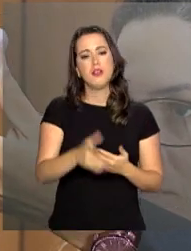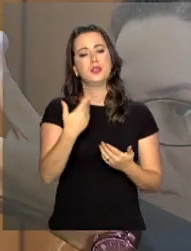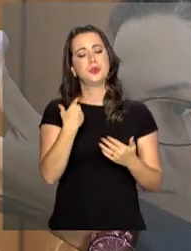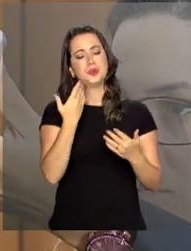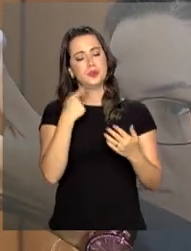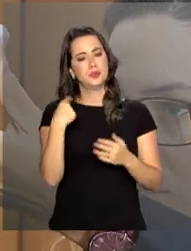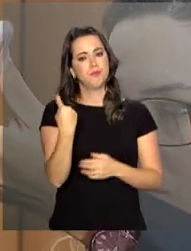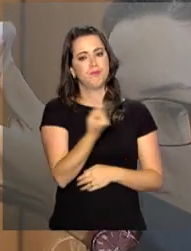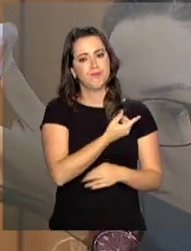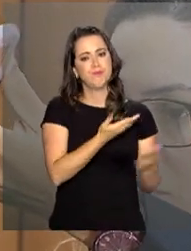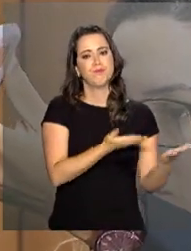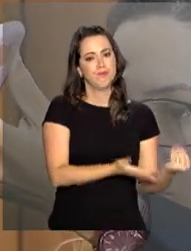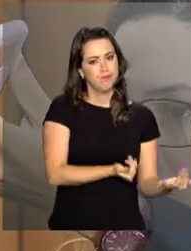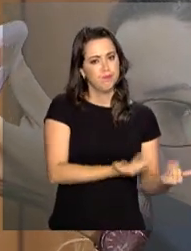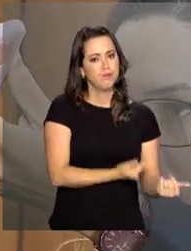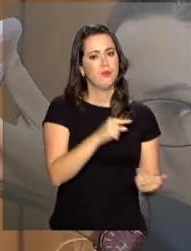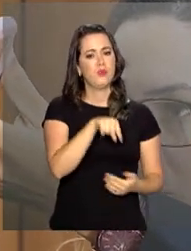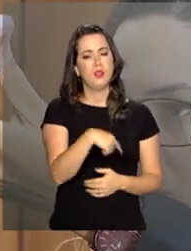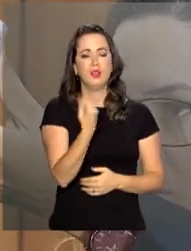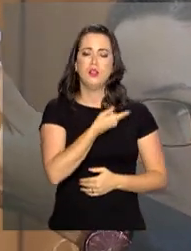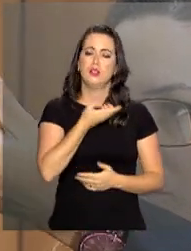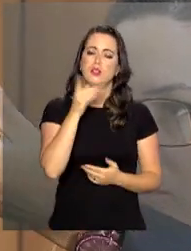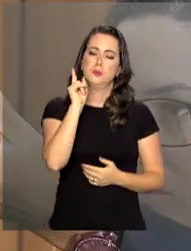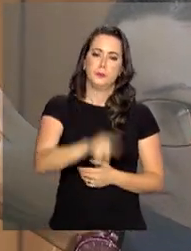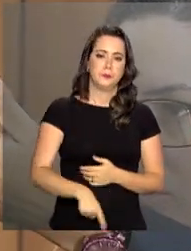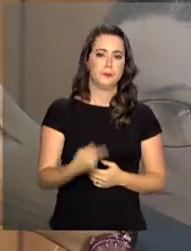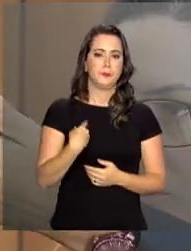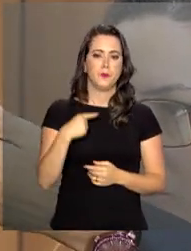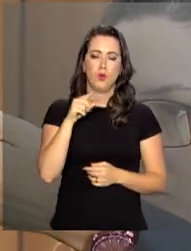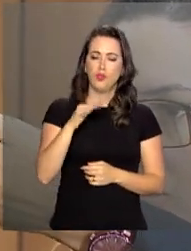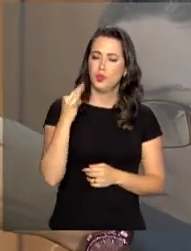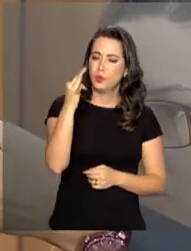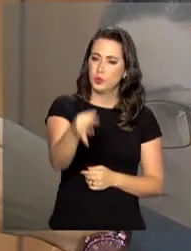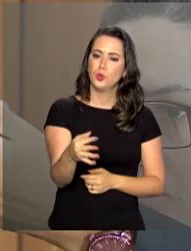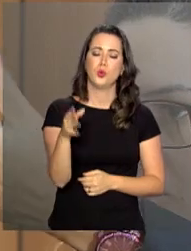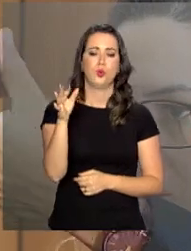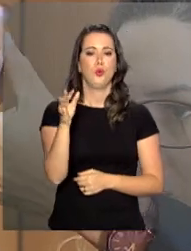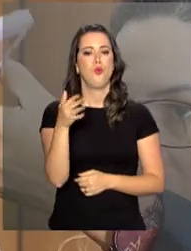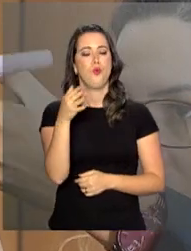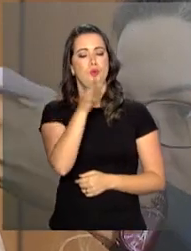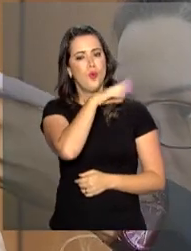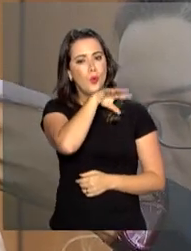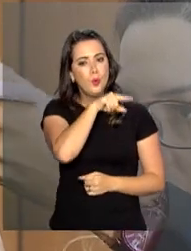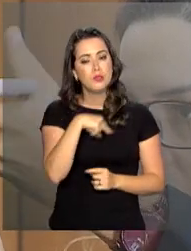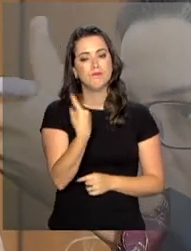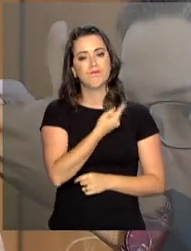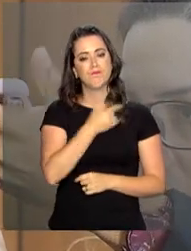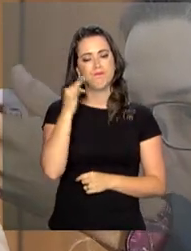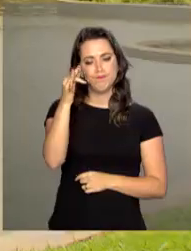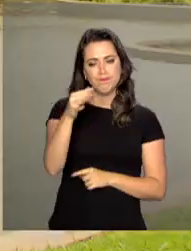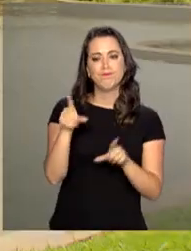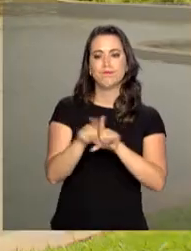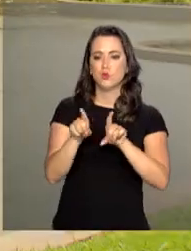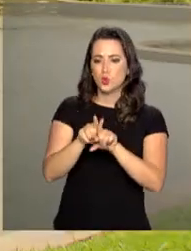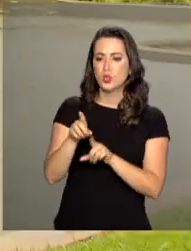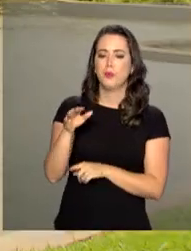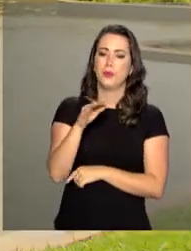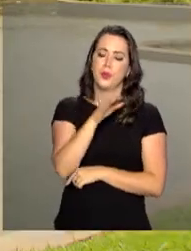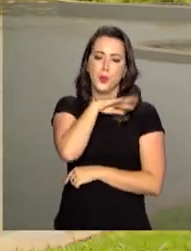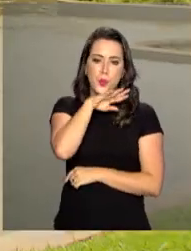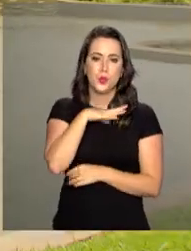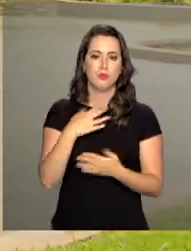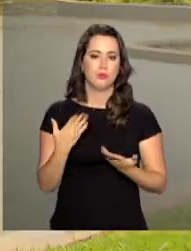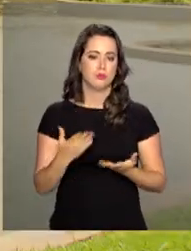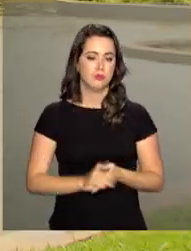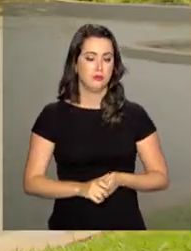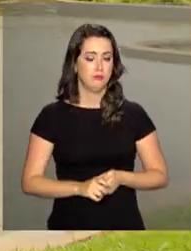e as nossas crianças. E, evidentemente, isso as compromete e compromete também o nosso futuro. Estão envolvidos